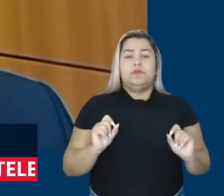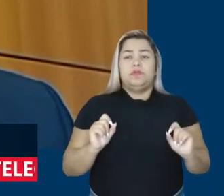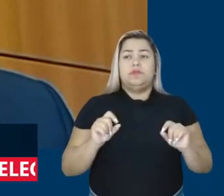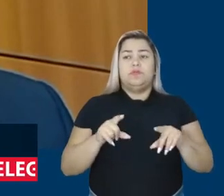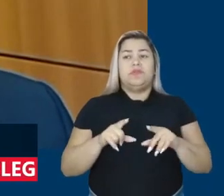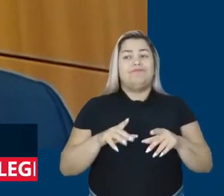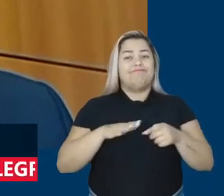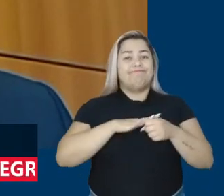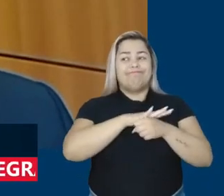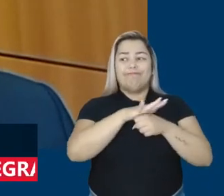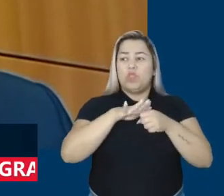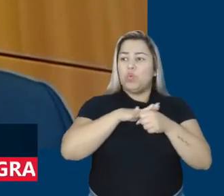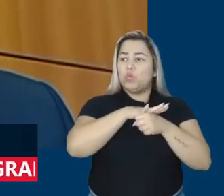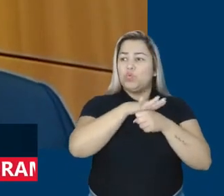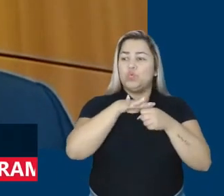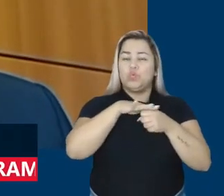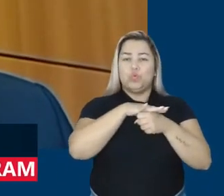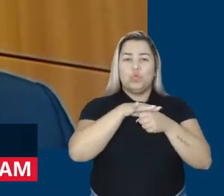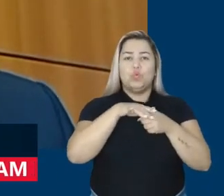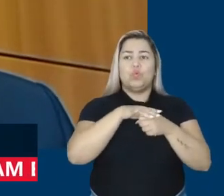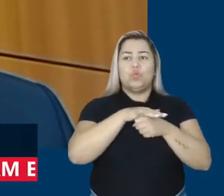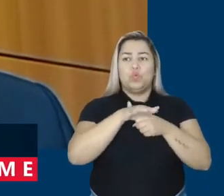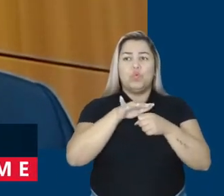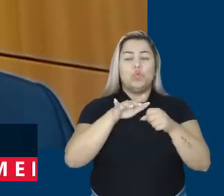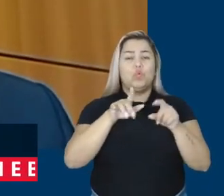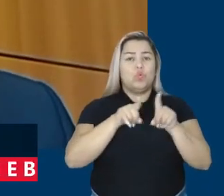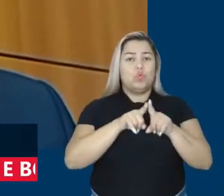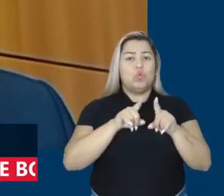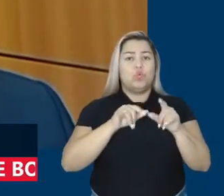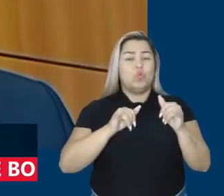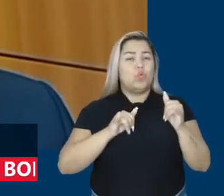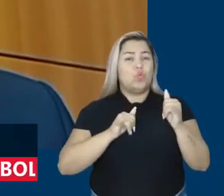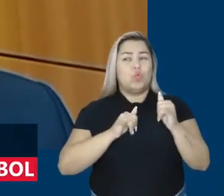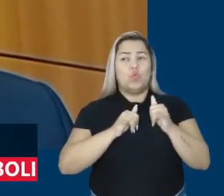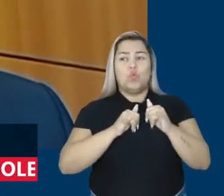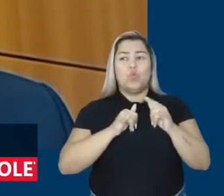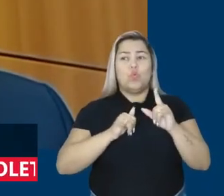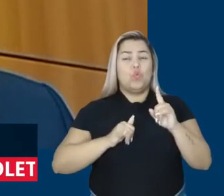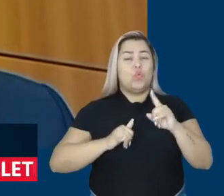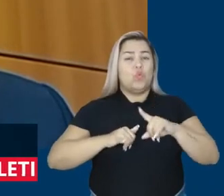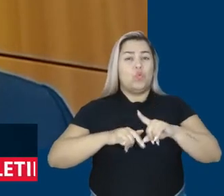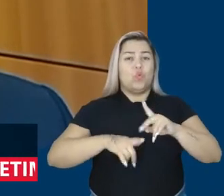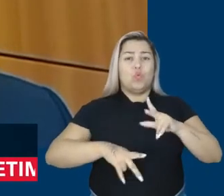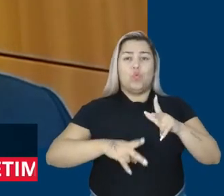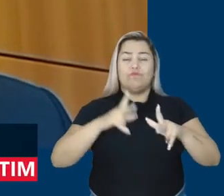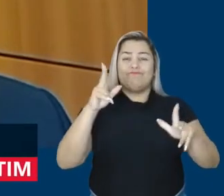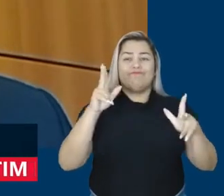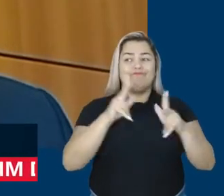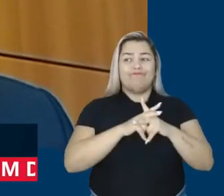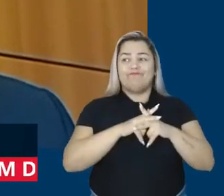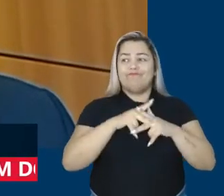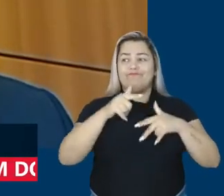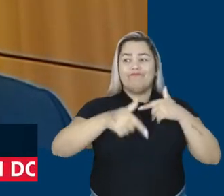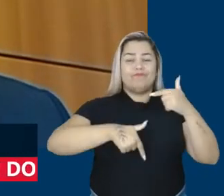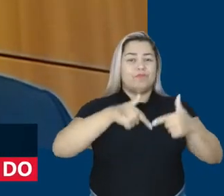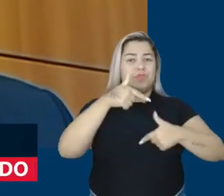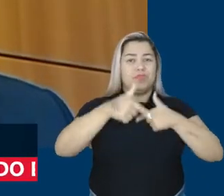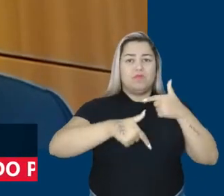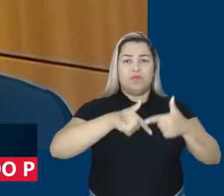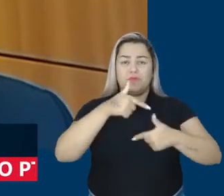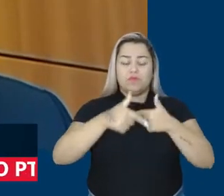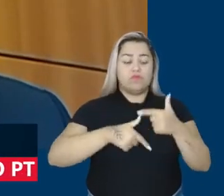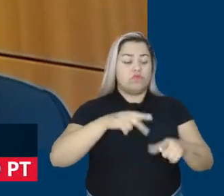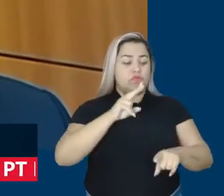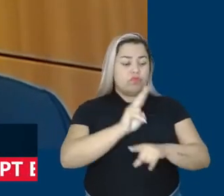carregado também com acidentes desse tipo de trabalho. E isso, nós precisamos criar medidas